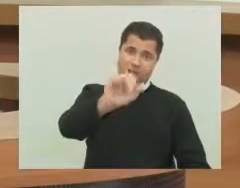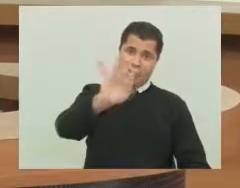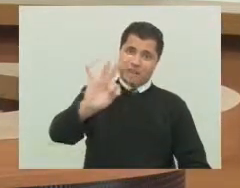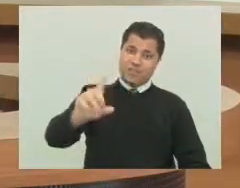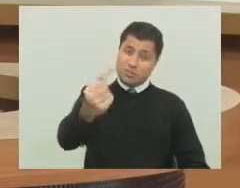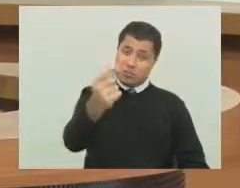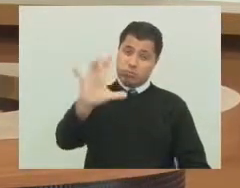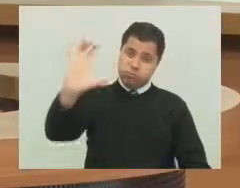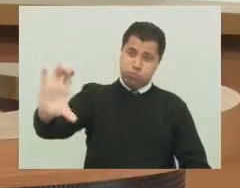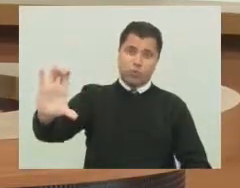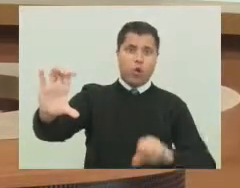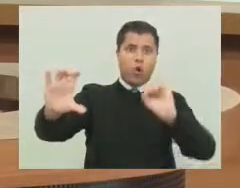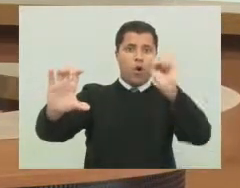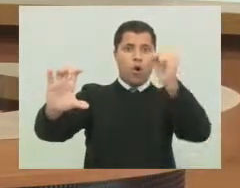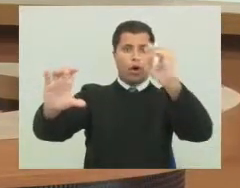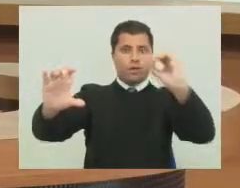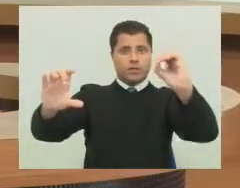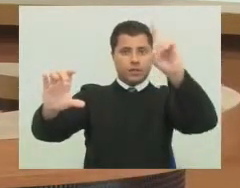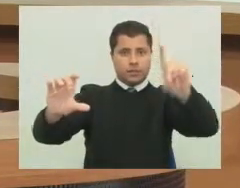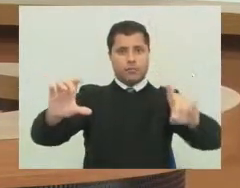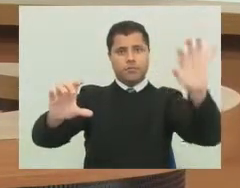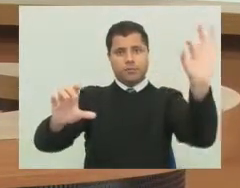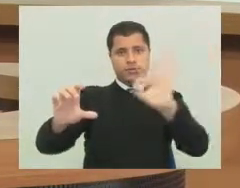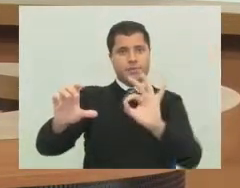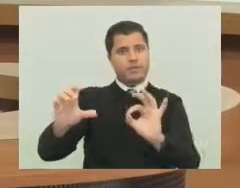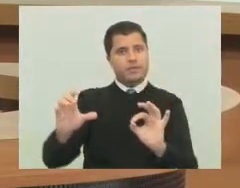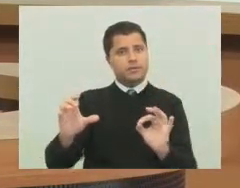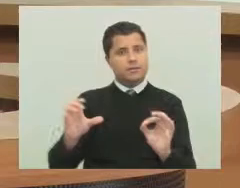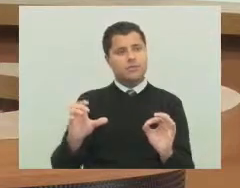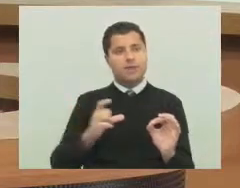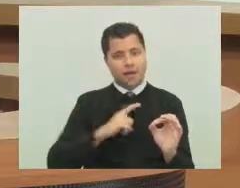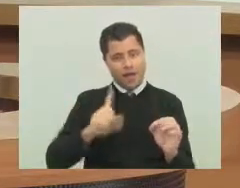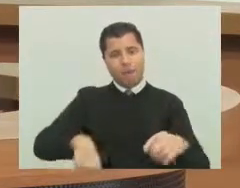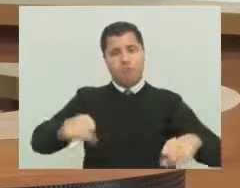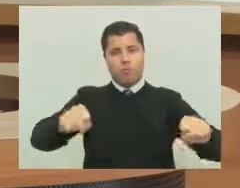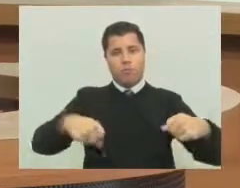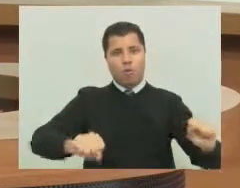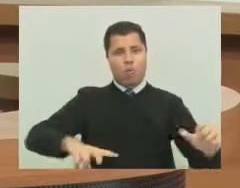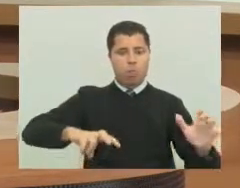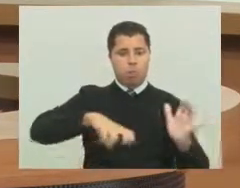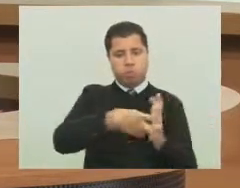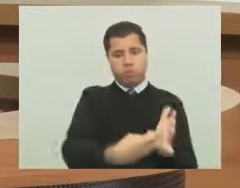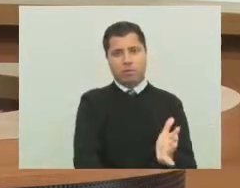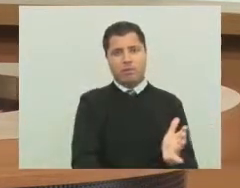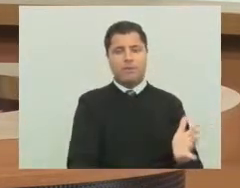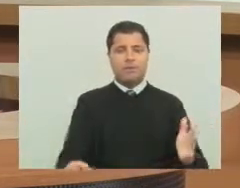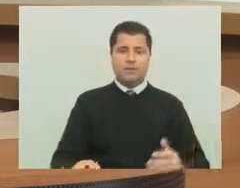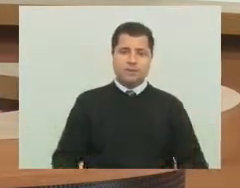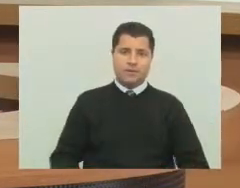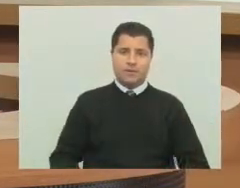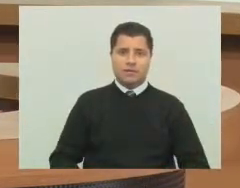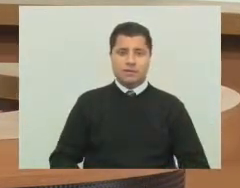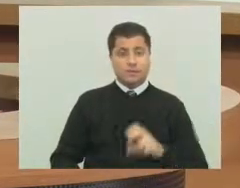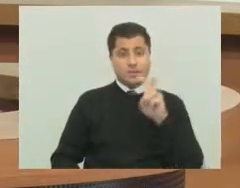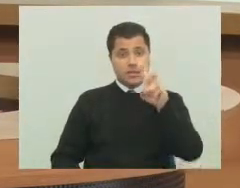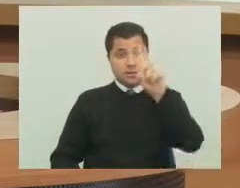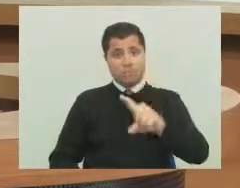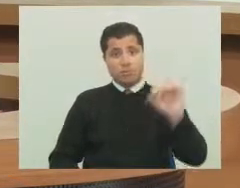% por invalidez. 5% com outros tipos